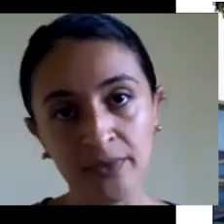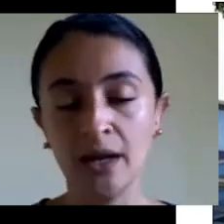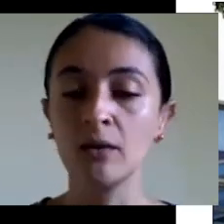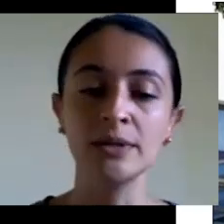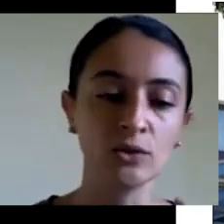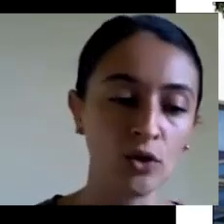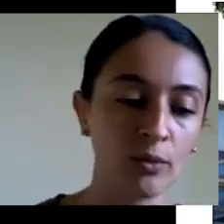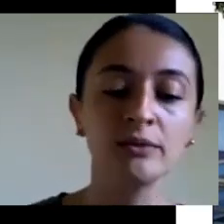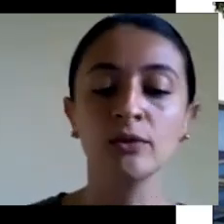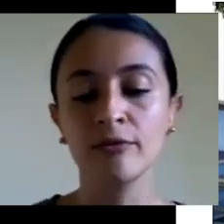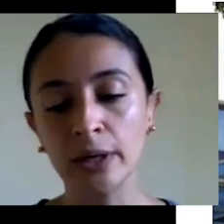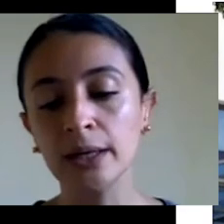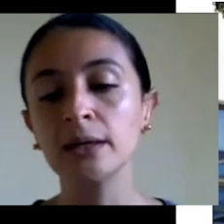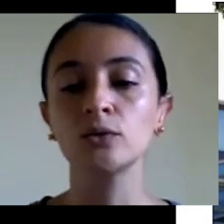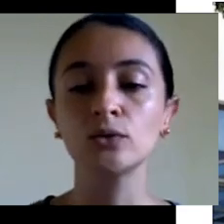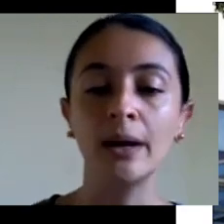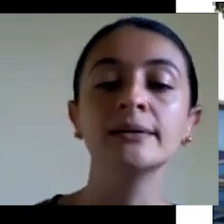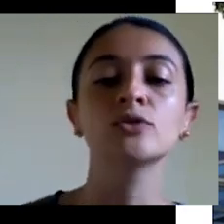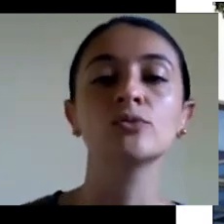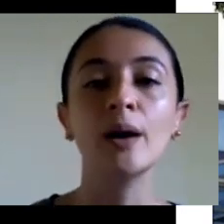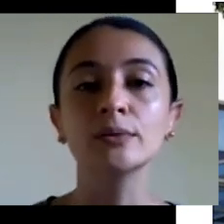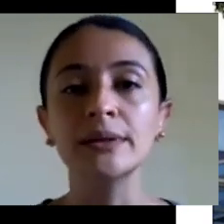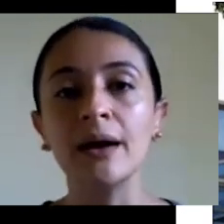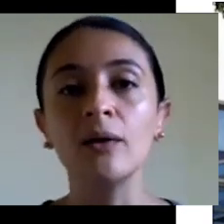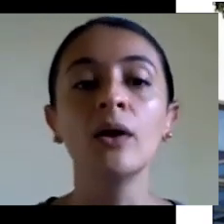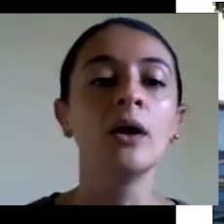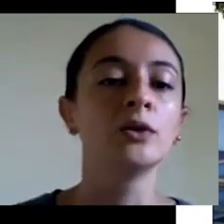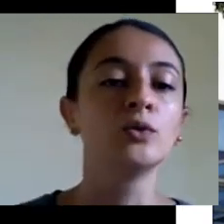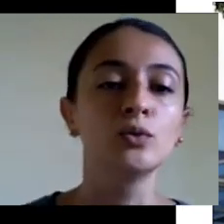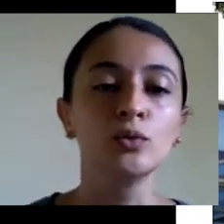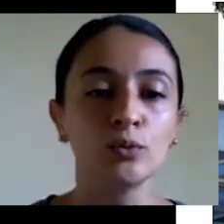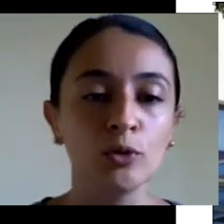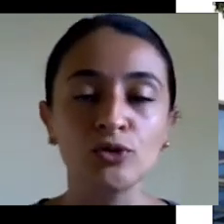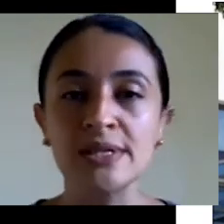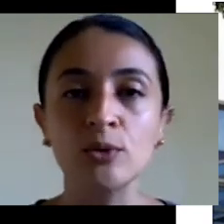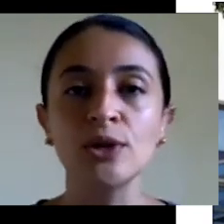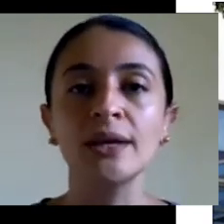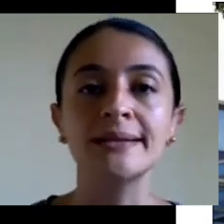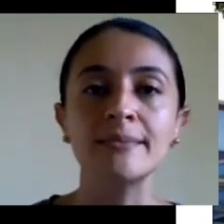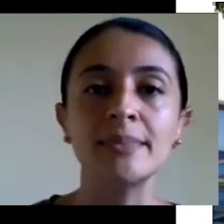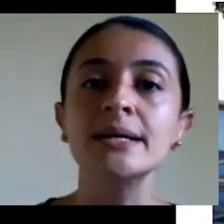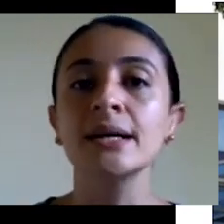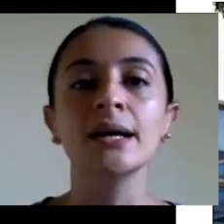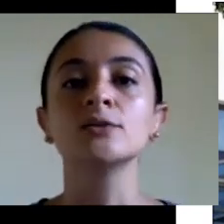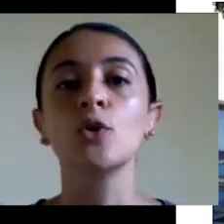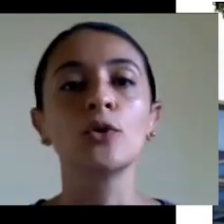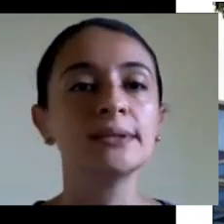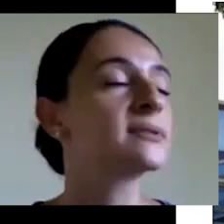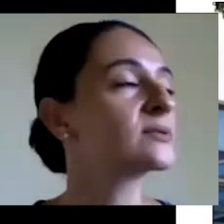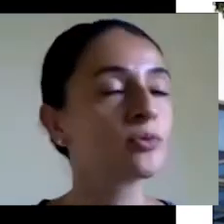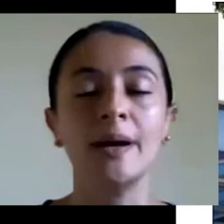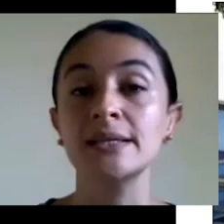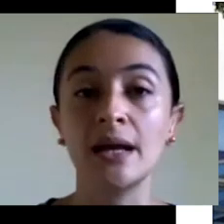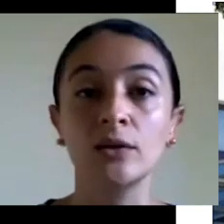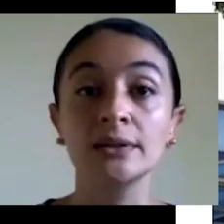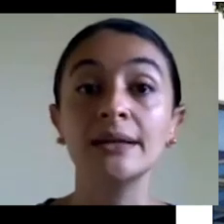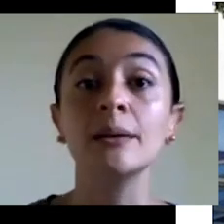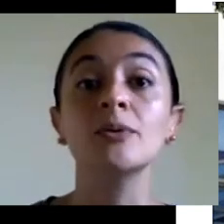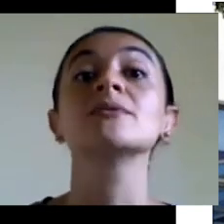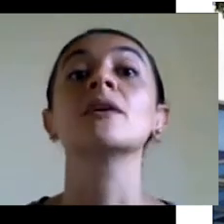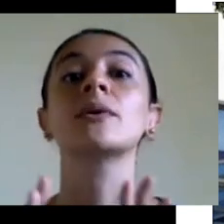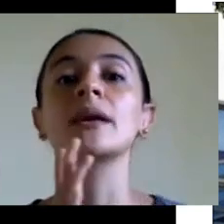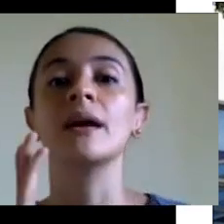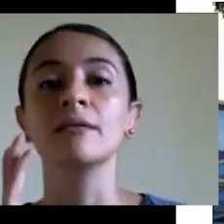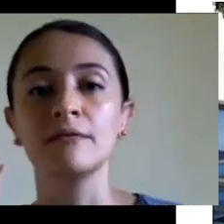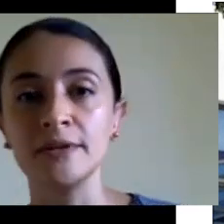Anota. Com o seu nome. Dona fulana e tudo mais. Sou do bairro e tal. Do posto de saúde aqui da Asa Branca. Dois. Tudo mais. Ele lá anota.